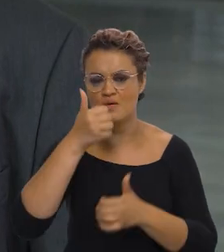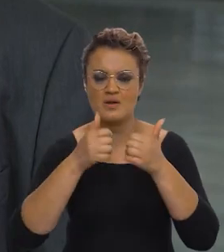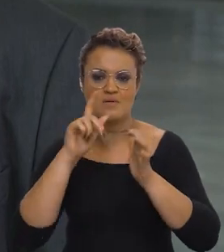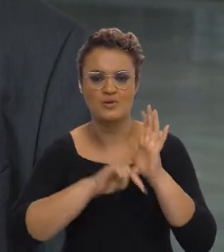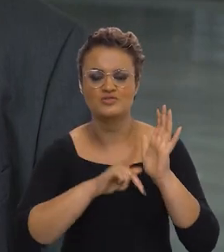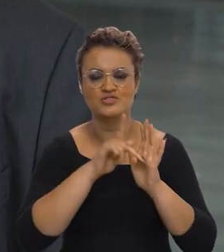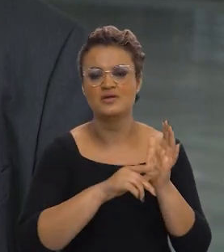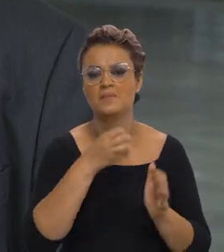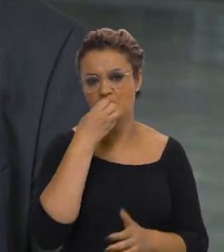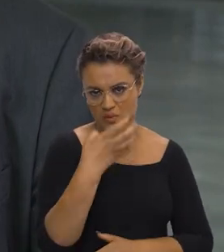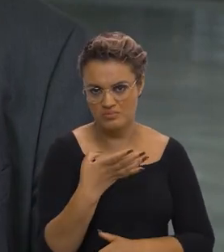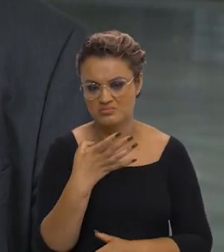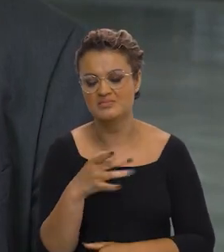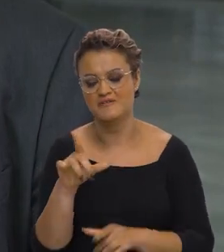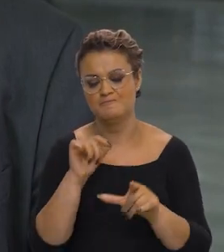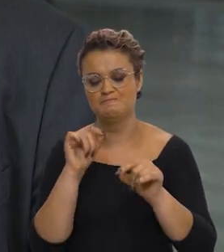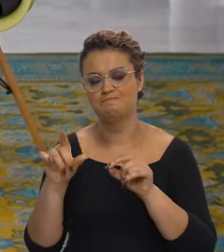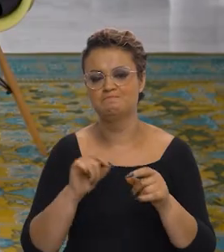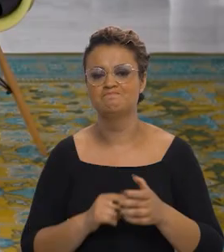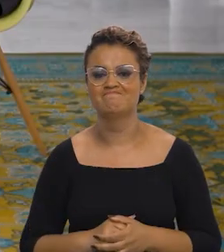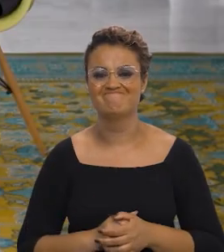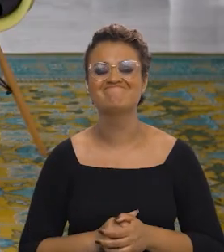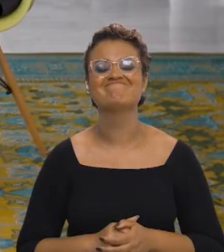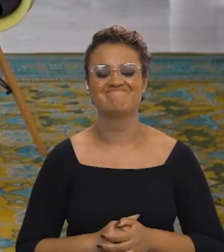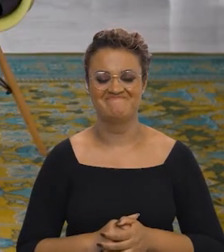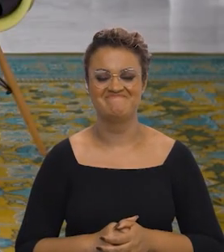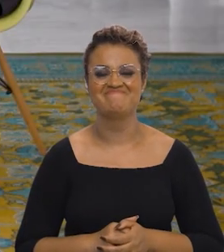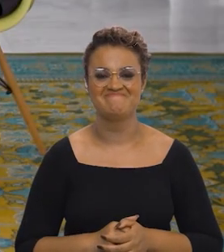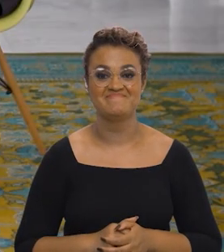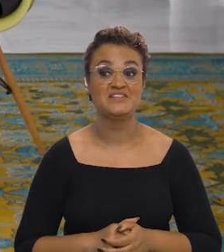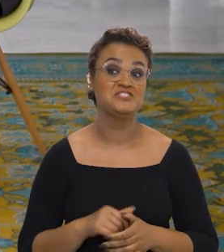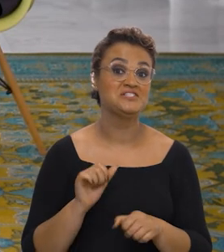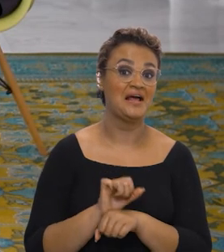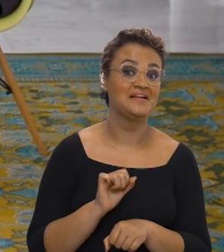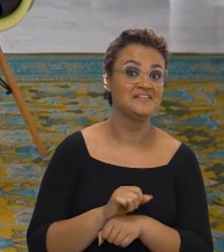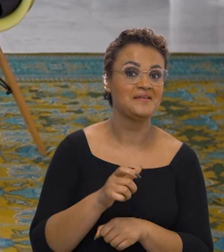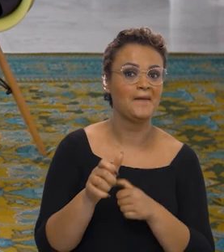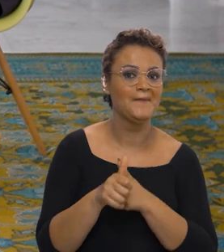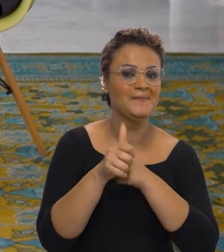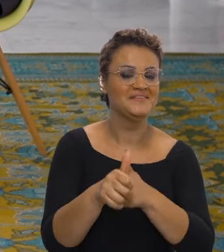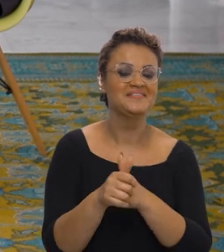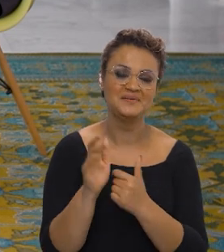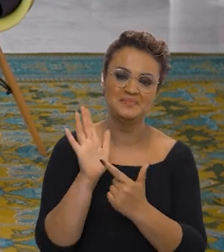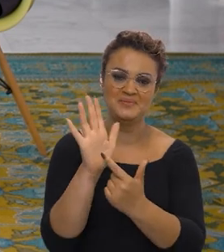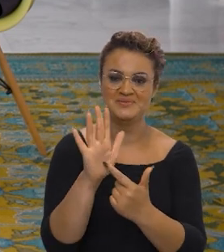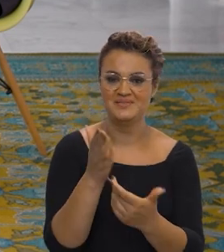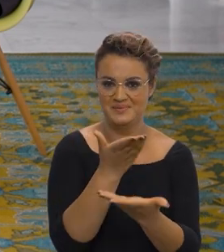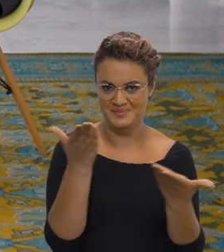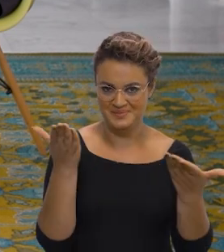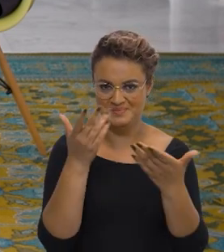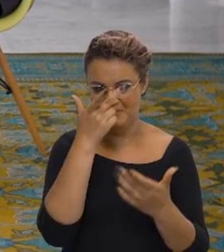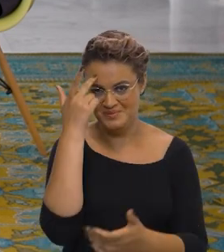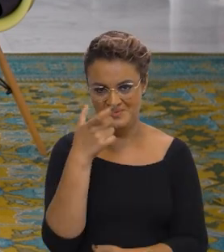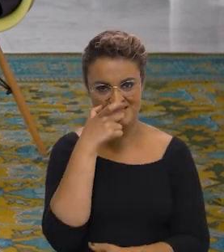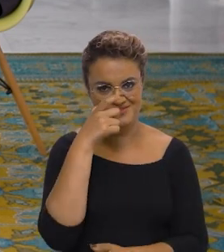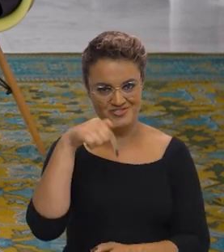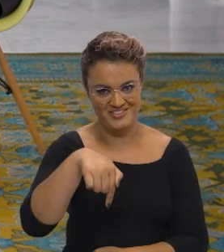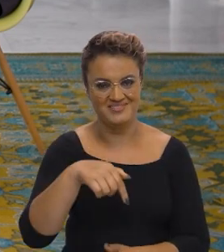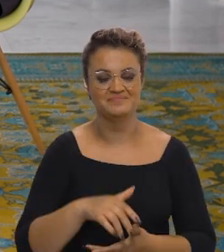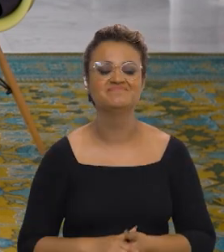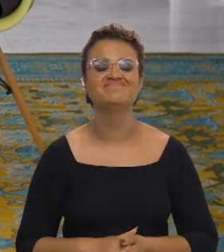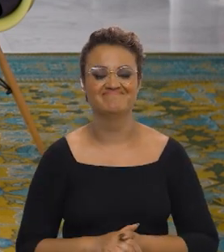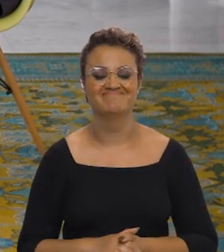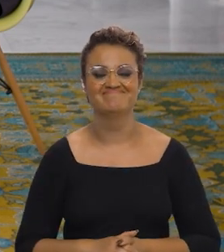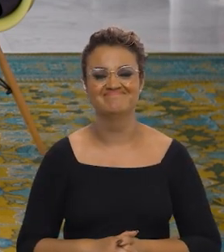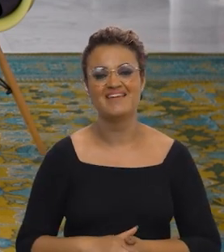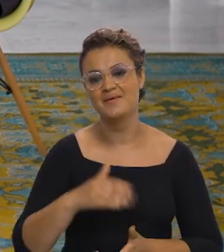projetos vão ser selecionados. Tá certo. E a gente vai estar aqui acompanhando e mostrando tudo para os nossos telespectadores.